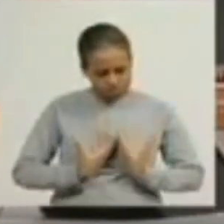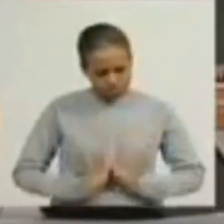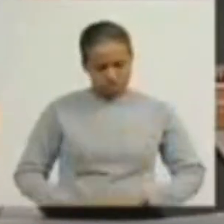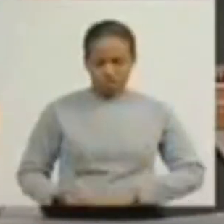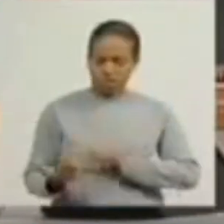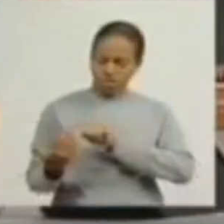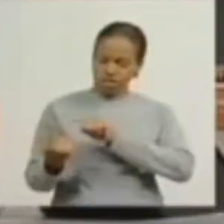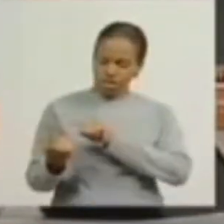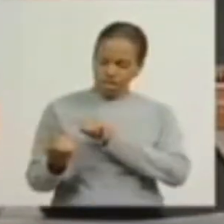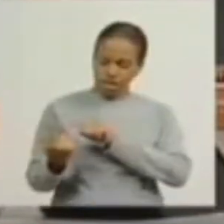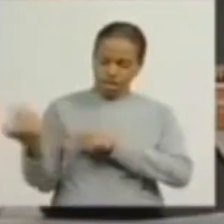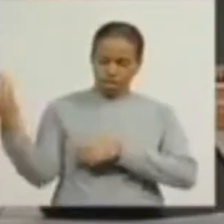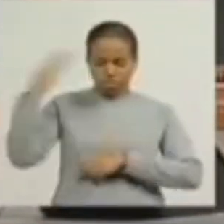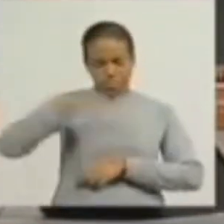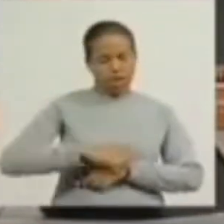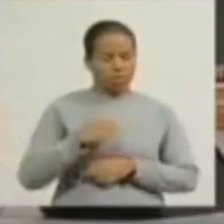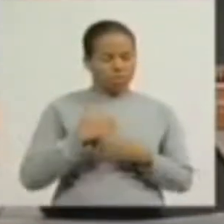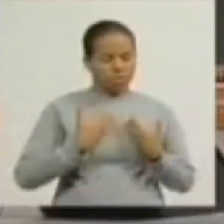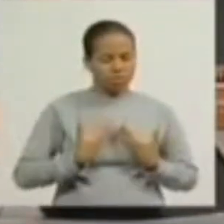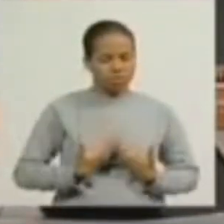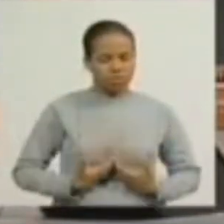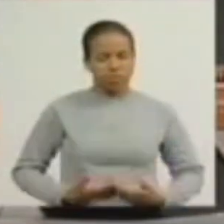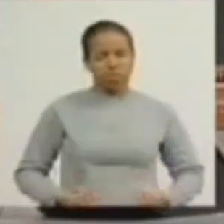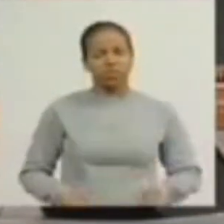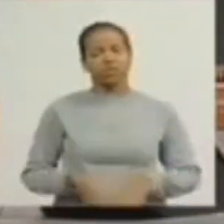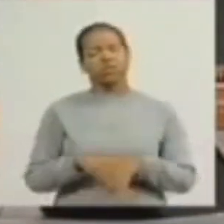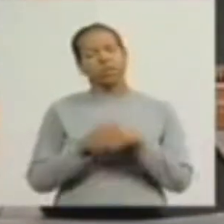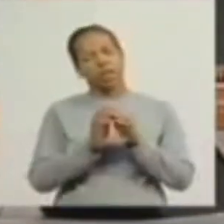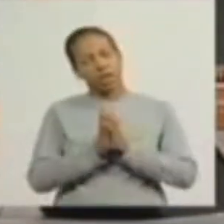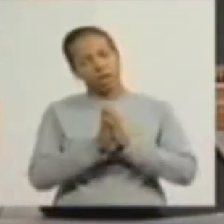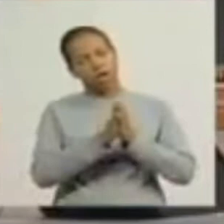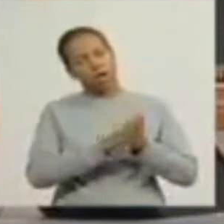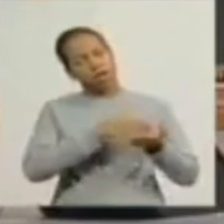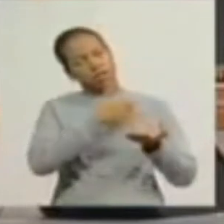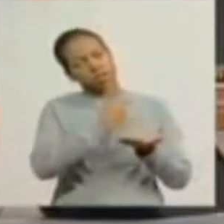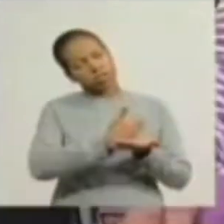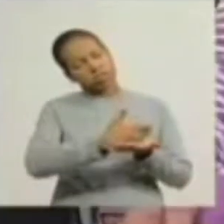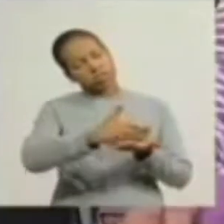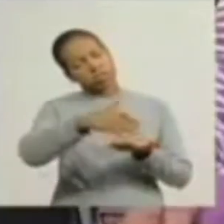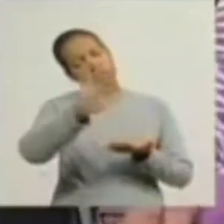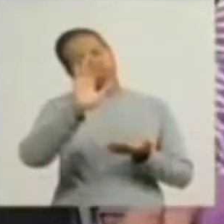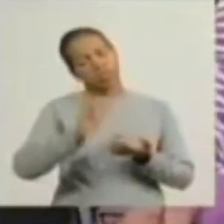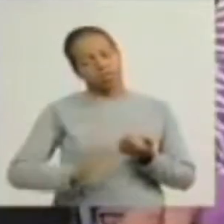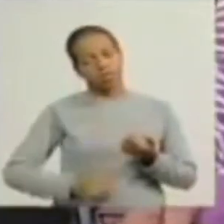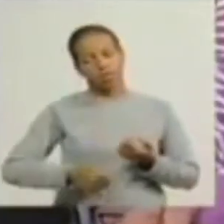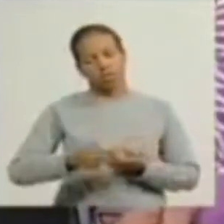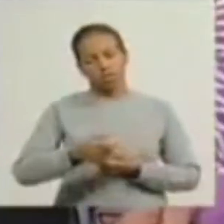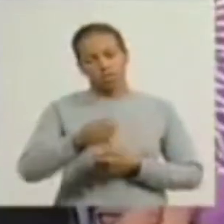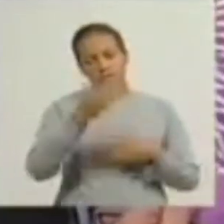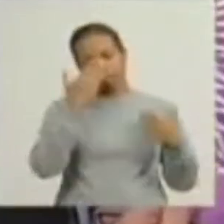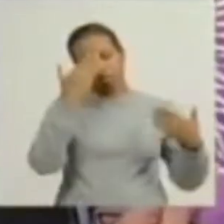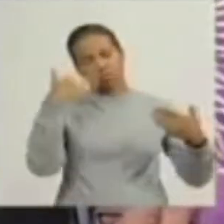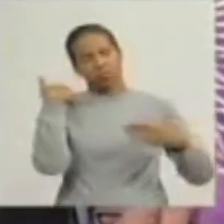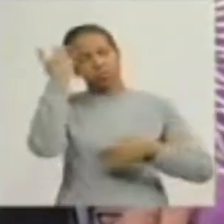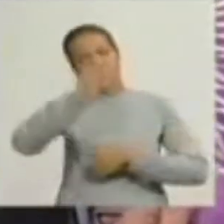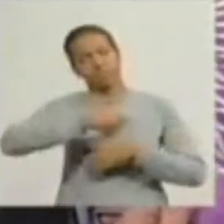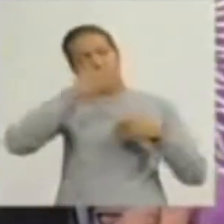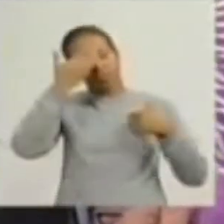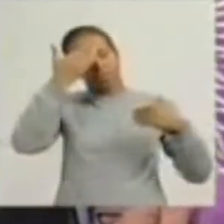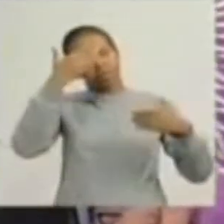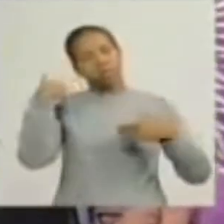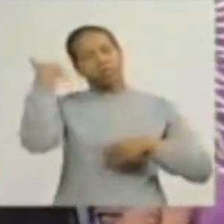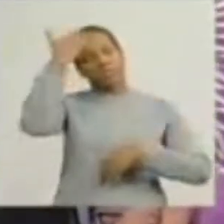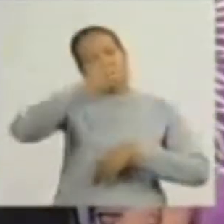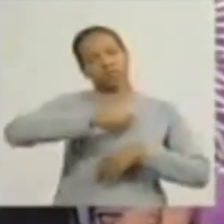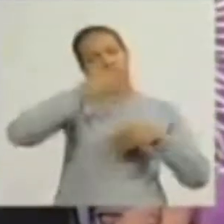maltrato Pai nosso que estás no céu santificado seja o vosso nome Ave Maria cheia de graça o Senhor é